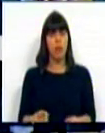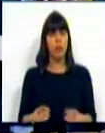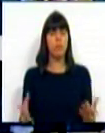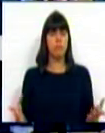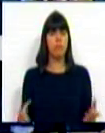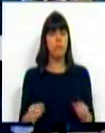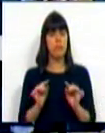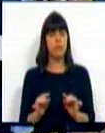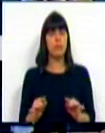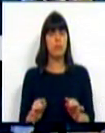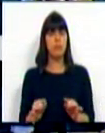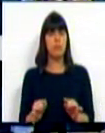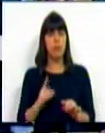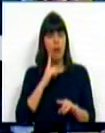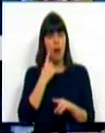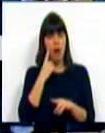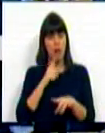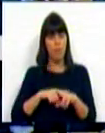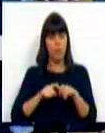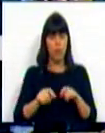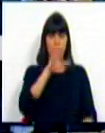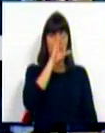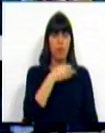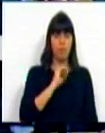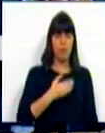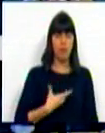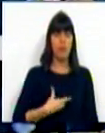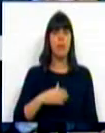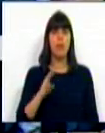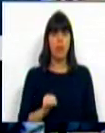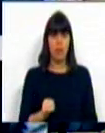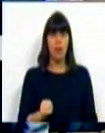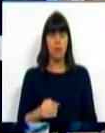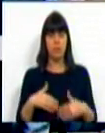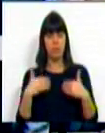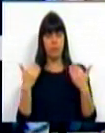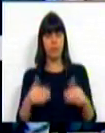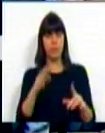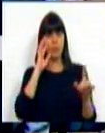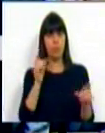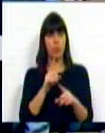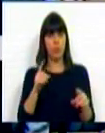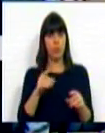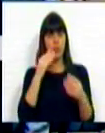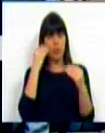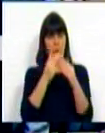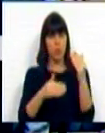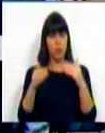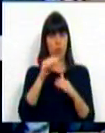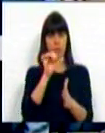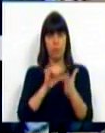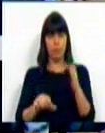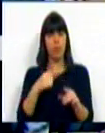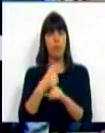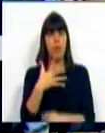Porque, exatamente durante os governos PSD e CDS, o abandono de docentes no ensino superior foi de tal forma que